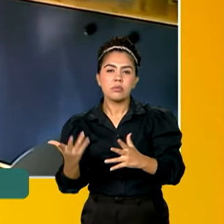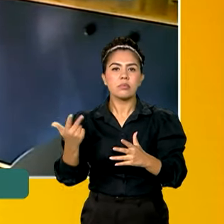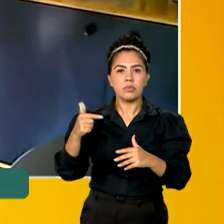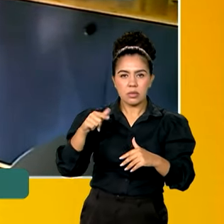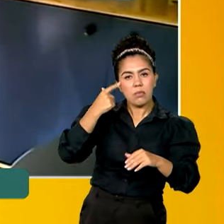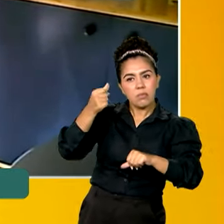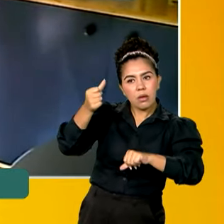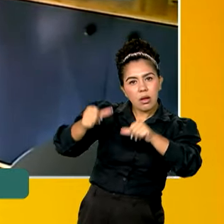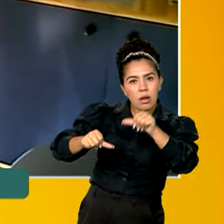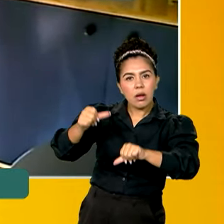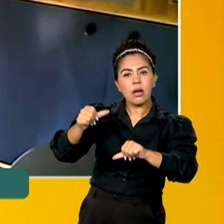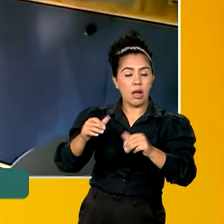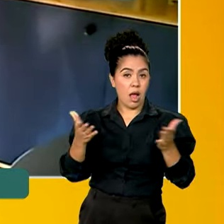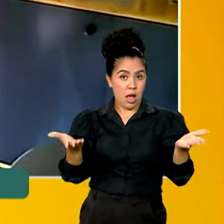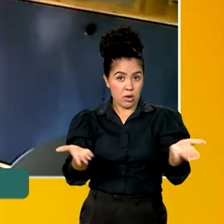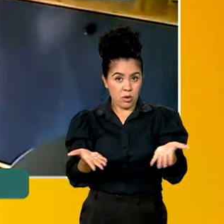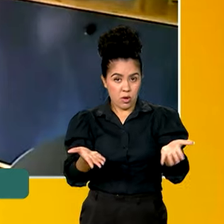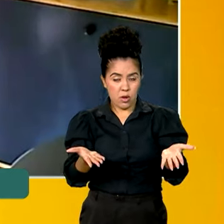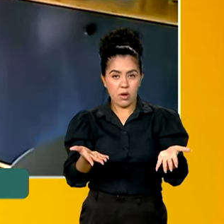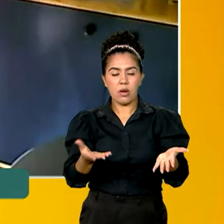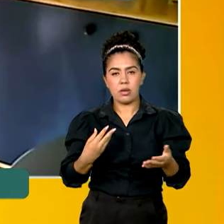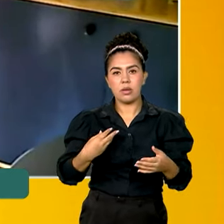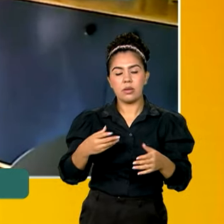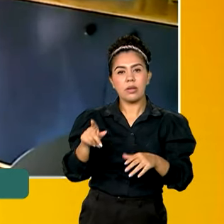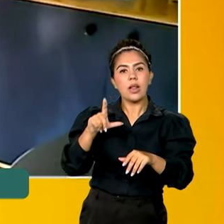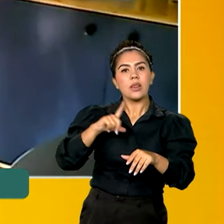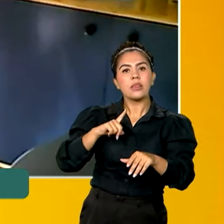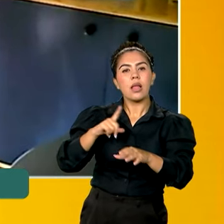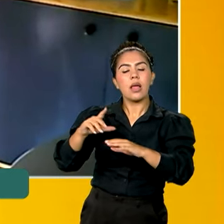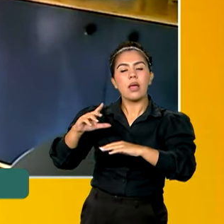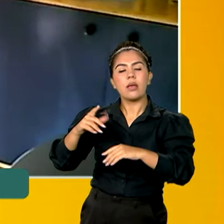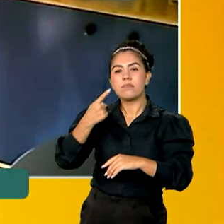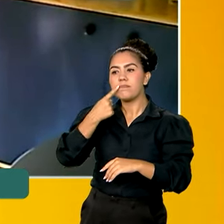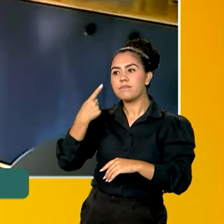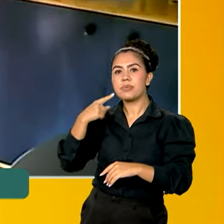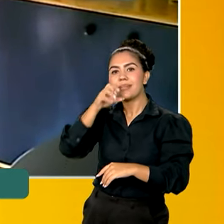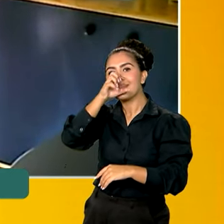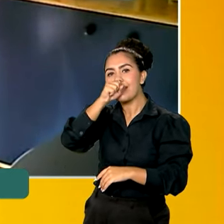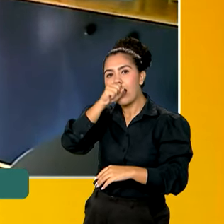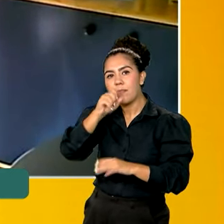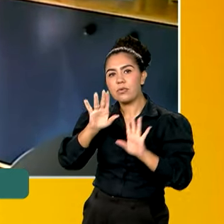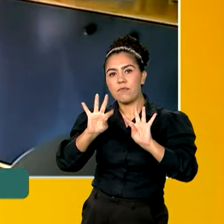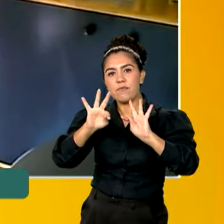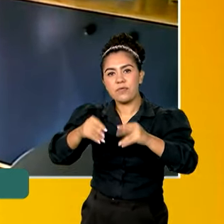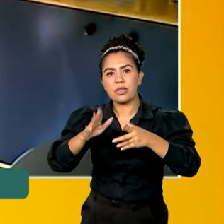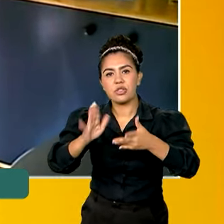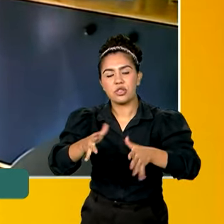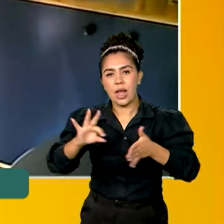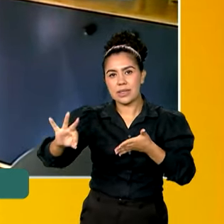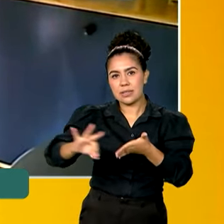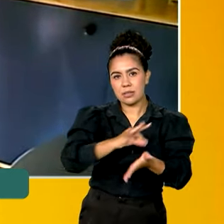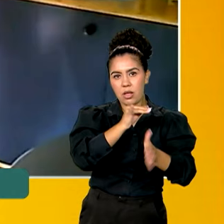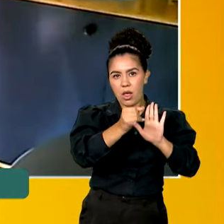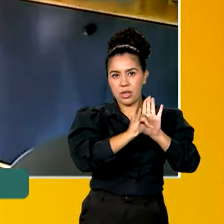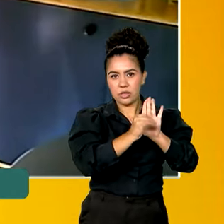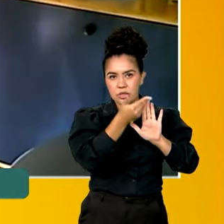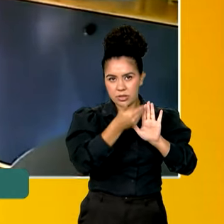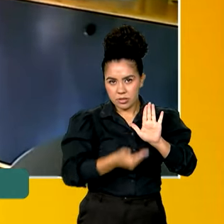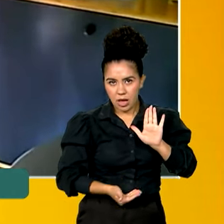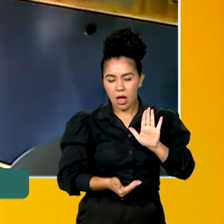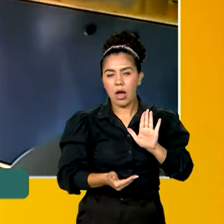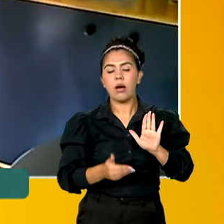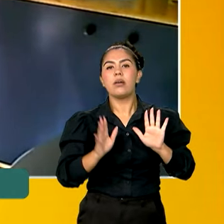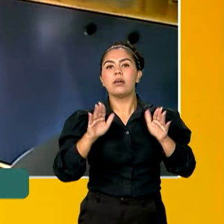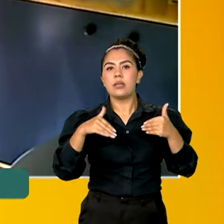Então, estamos num momento em os médicos finalizaram, no sábado, a inscrição nesse edital. A partir daí, eles vão realizar